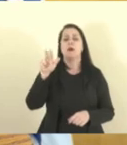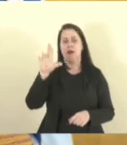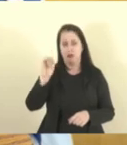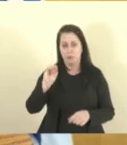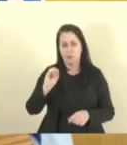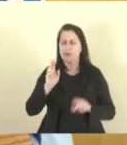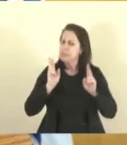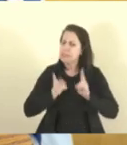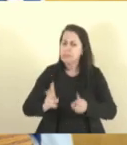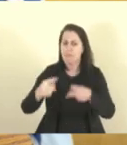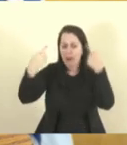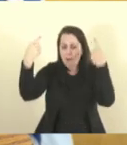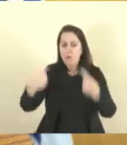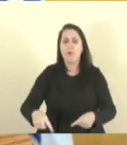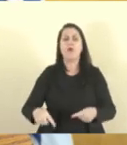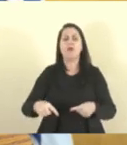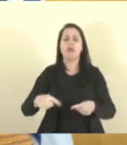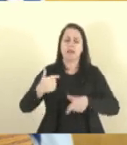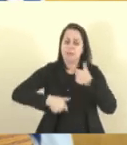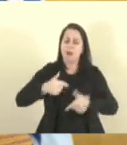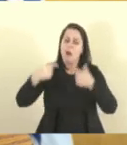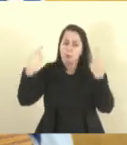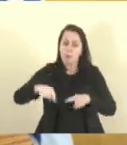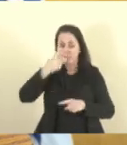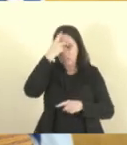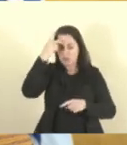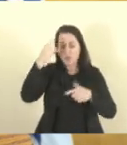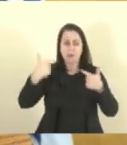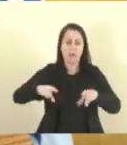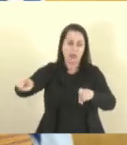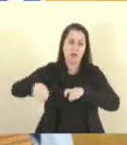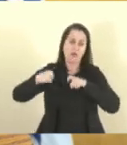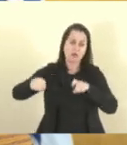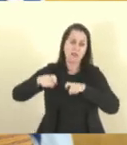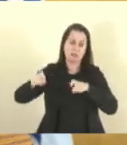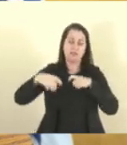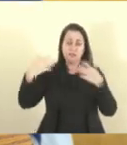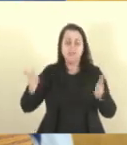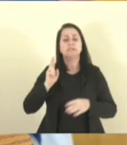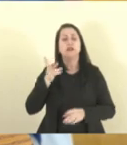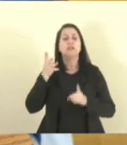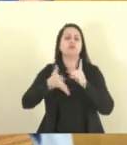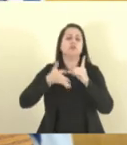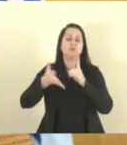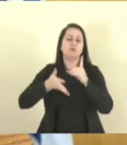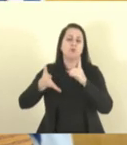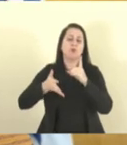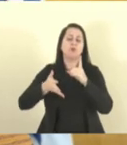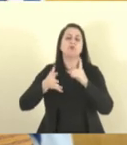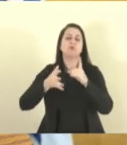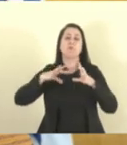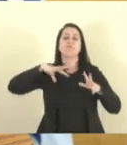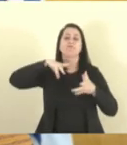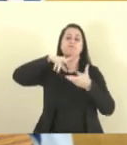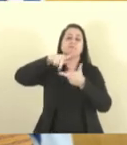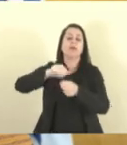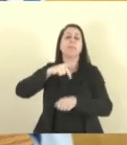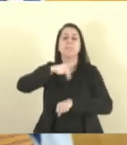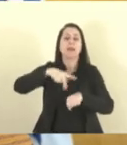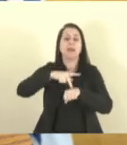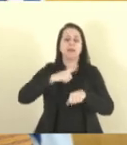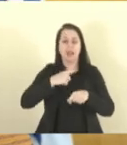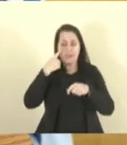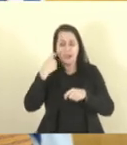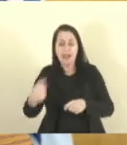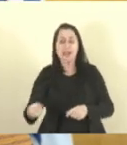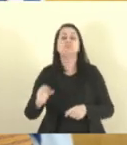levantar pauta aqui para trabalhar contra o homem do campo seguindo lógico aquele discurso internacional dos países que tem interesse em